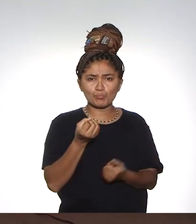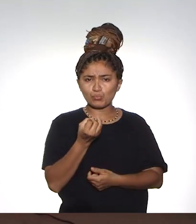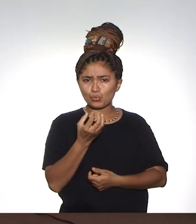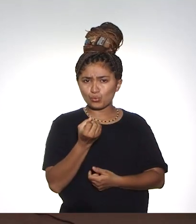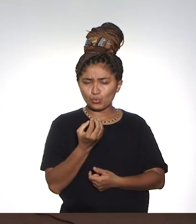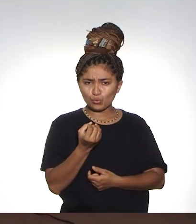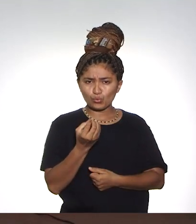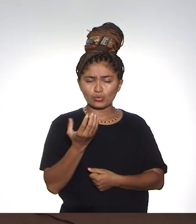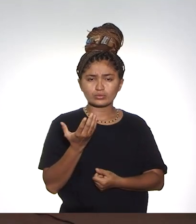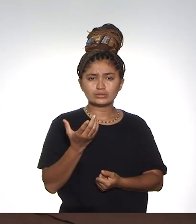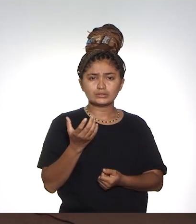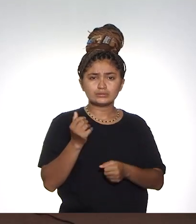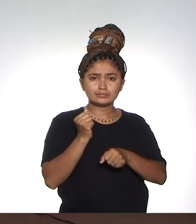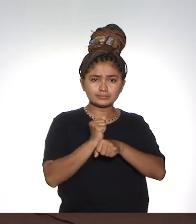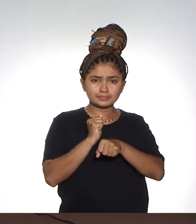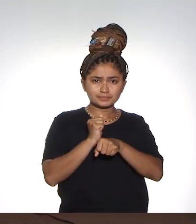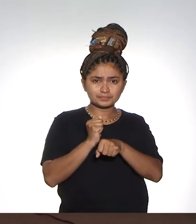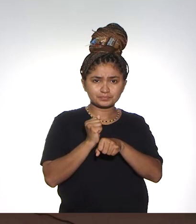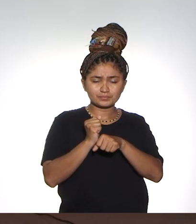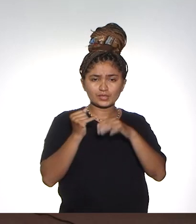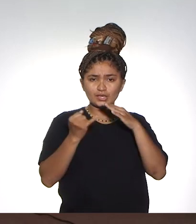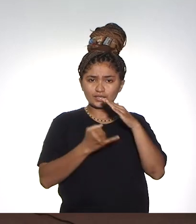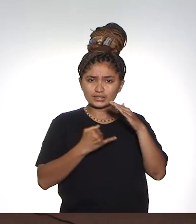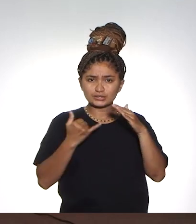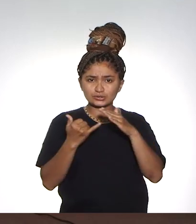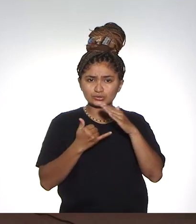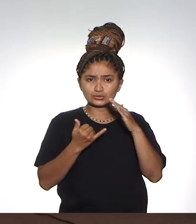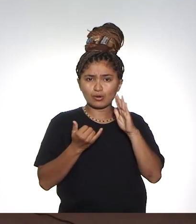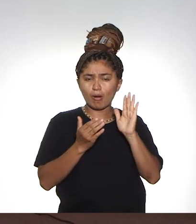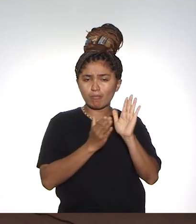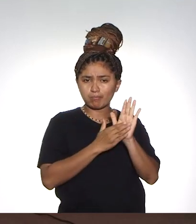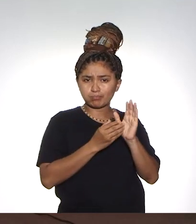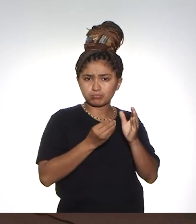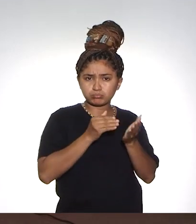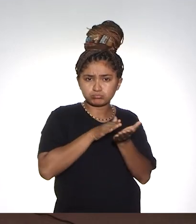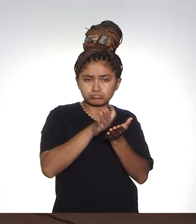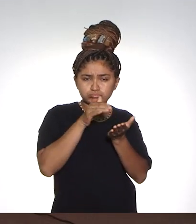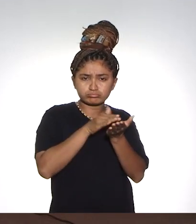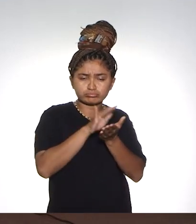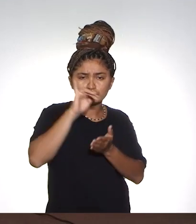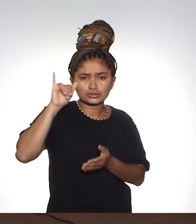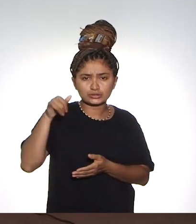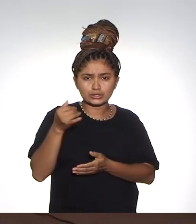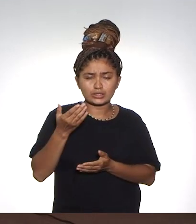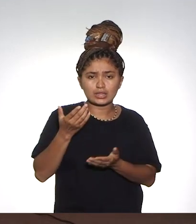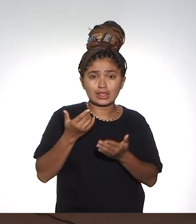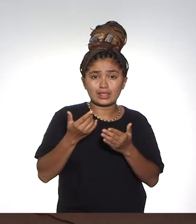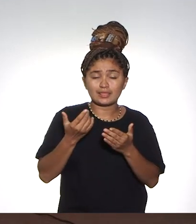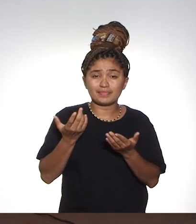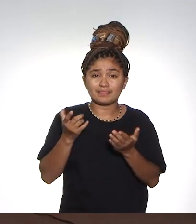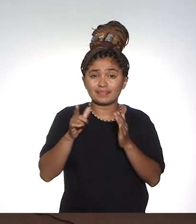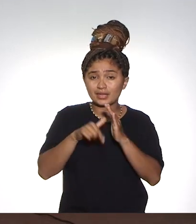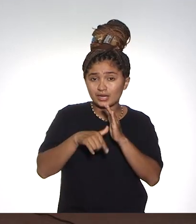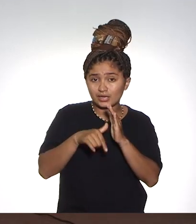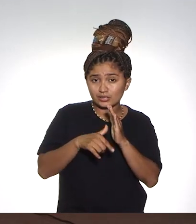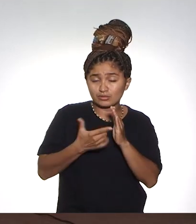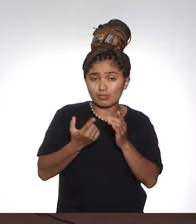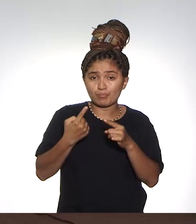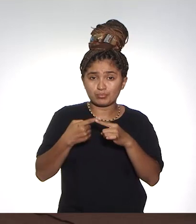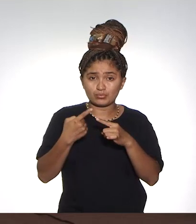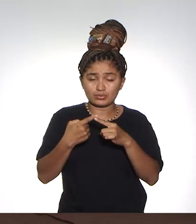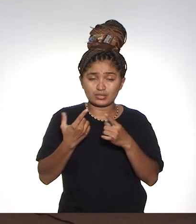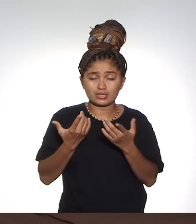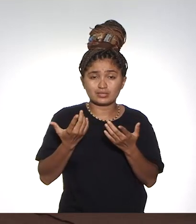estamos aguardando o conceito da instituição que deve ser publicado agora em janeiro, atrasou um pouco porque a